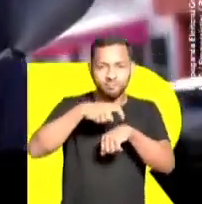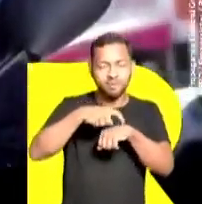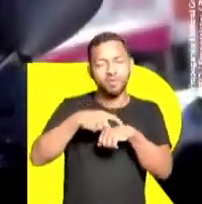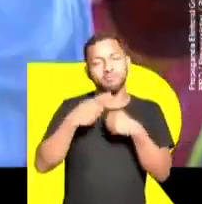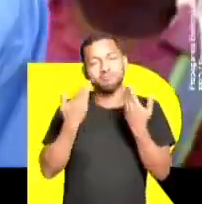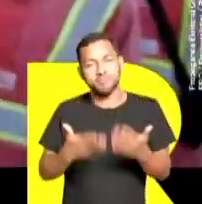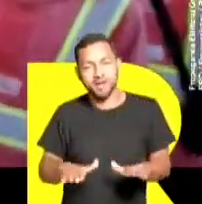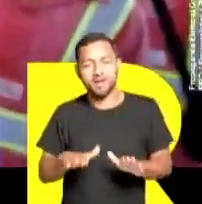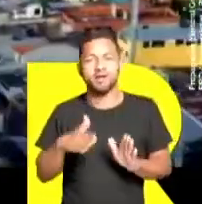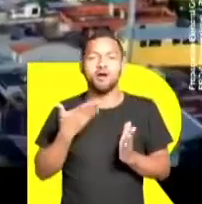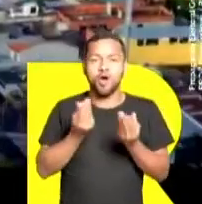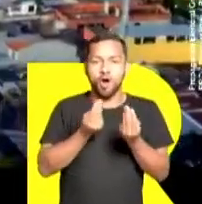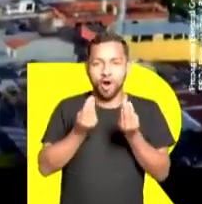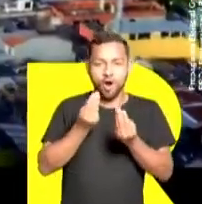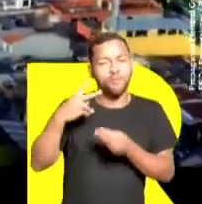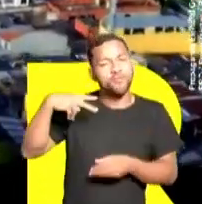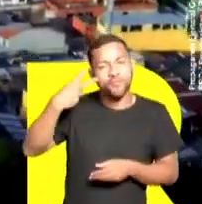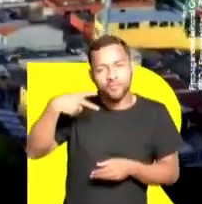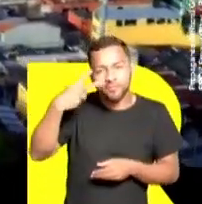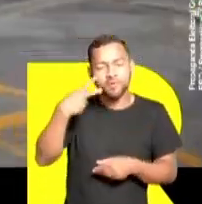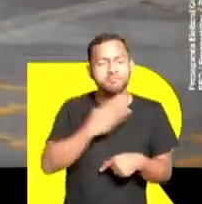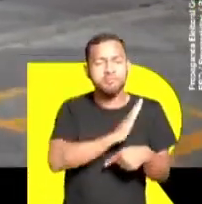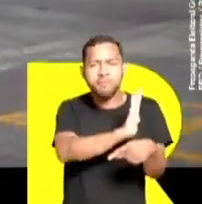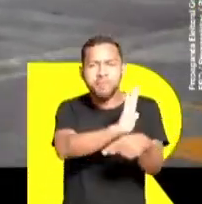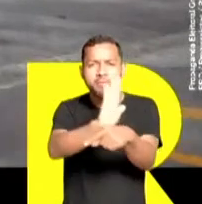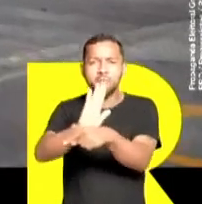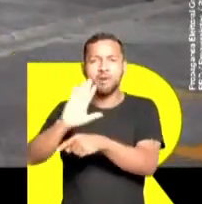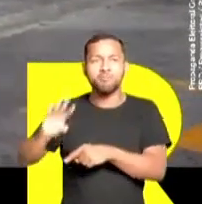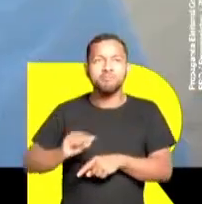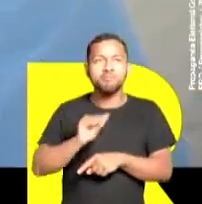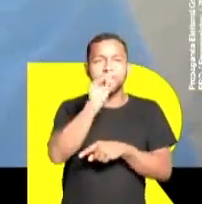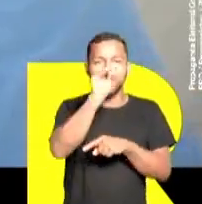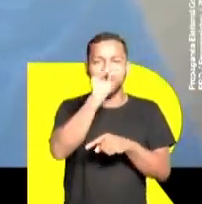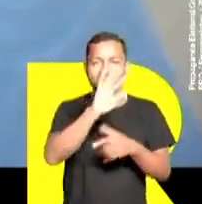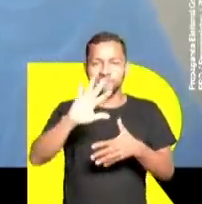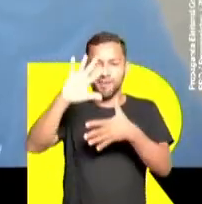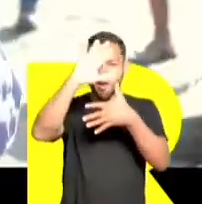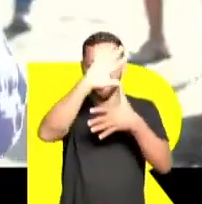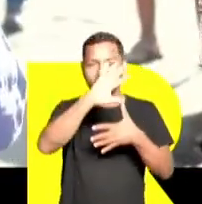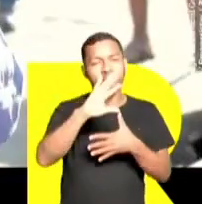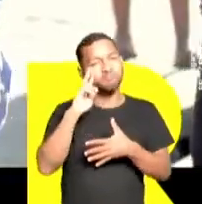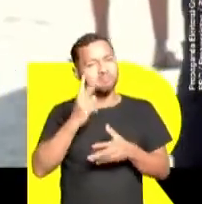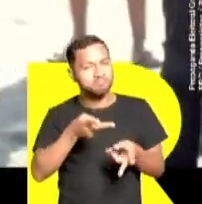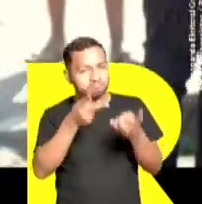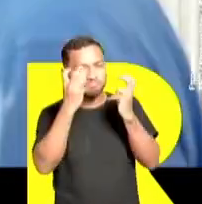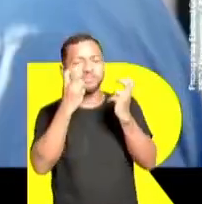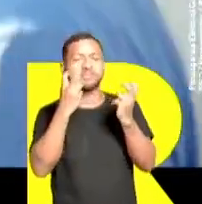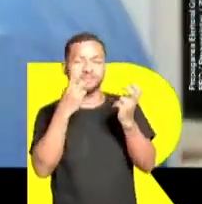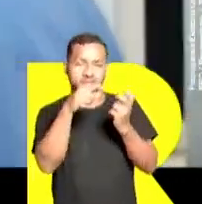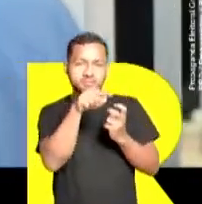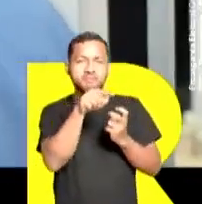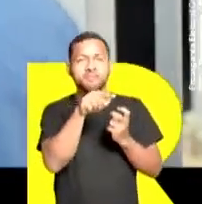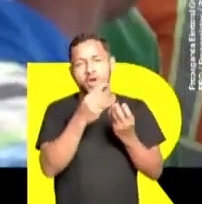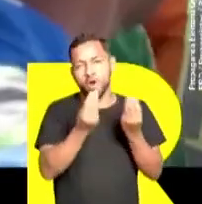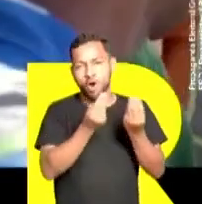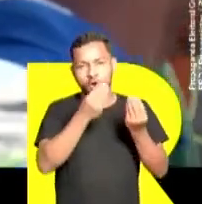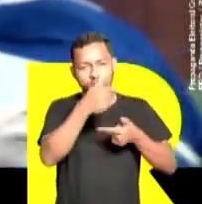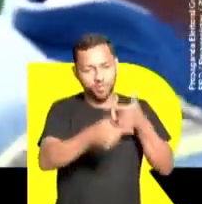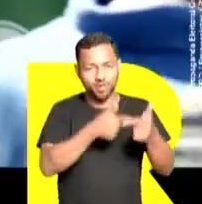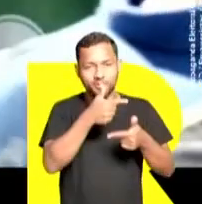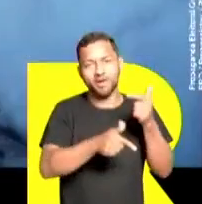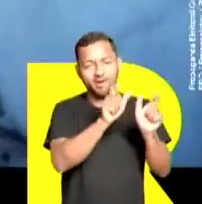vereador dos bairros, que colocou a periferia no mapa de São Paulo. Já dava para ver que a missão do Ricardo sempre foi